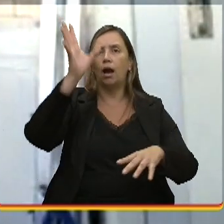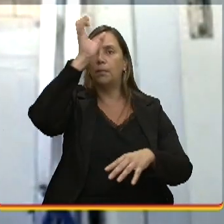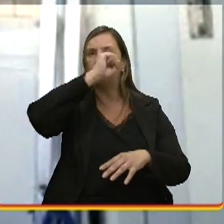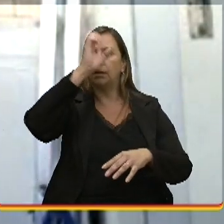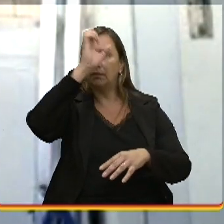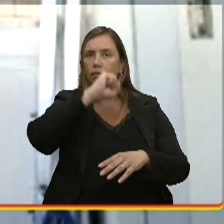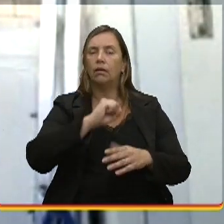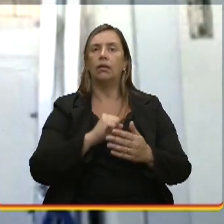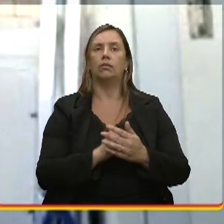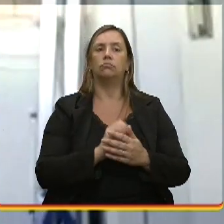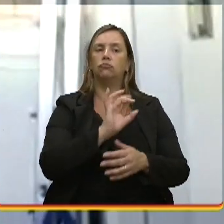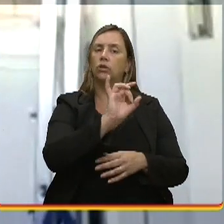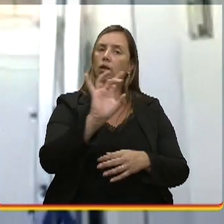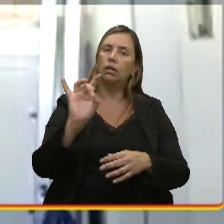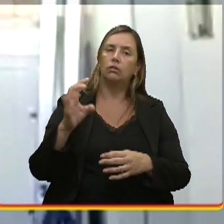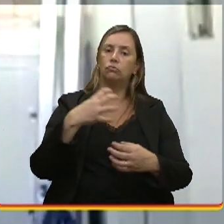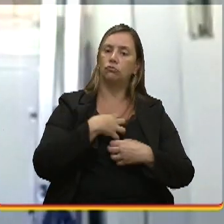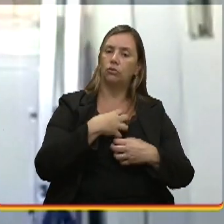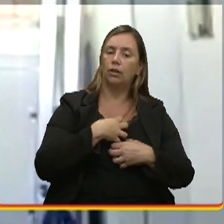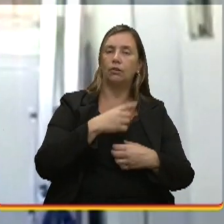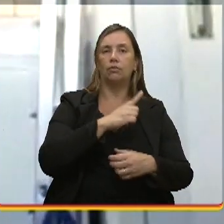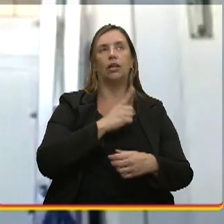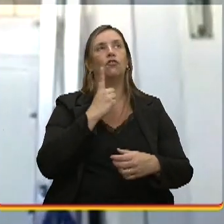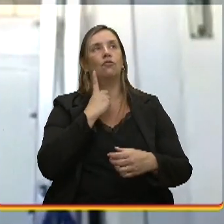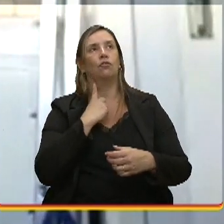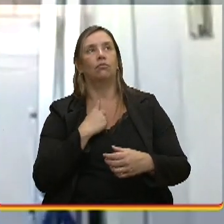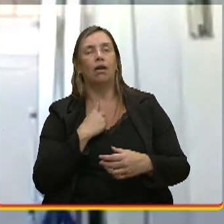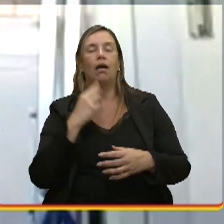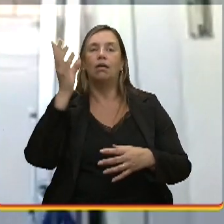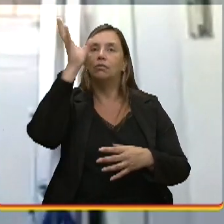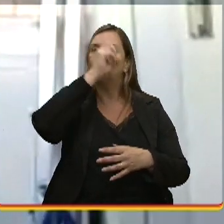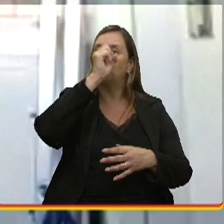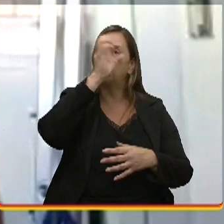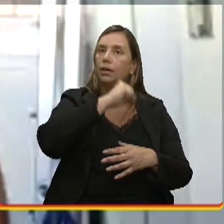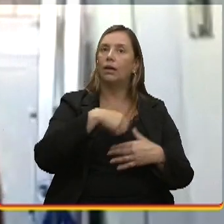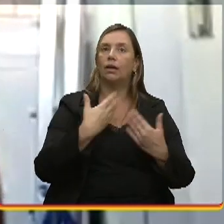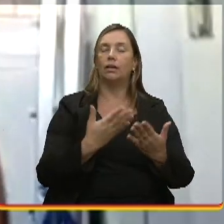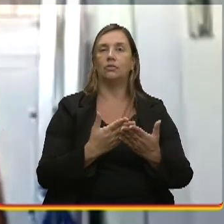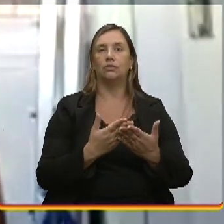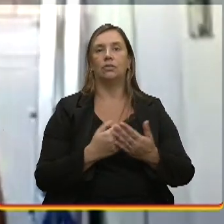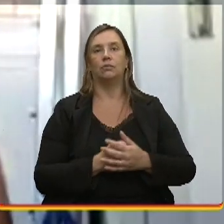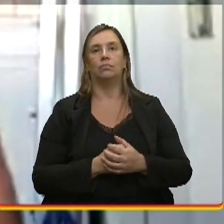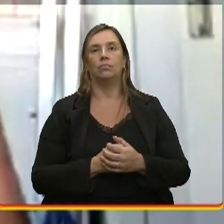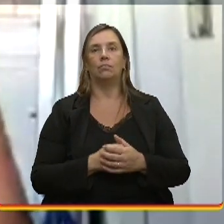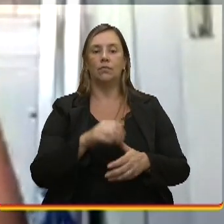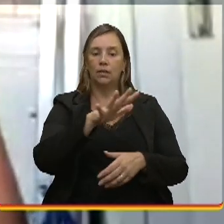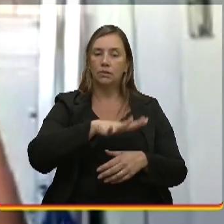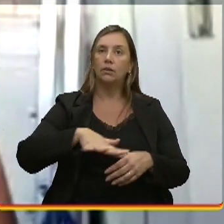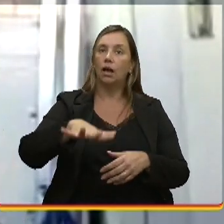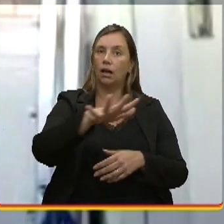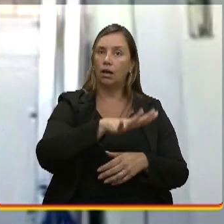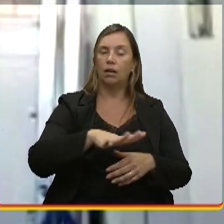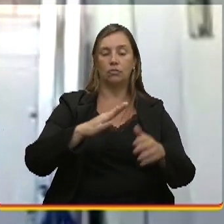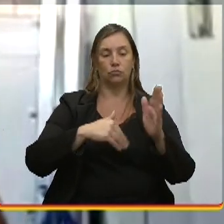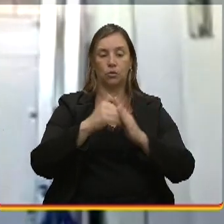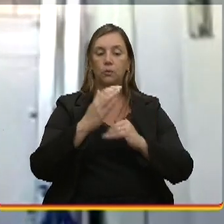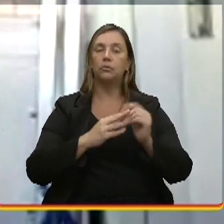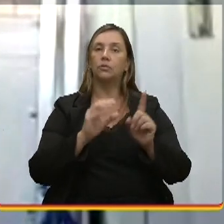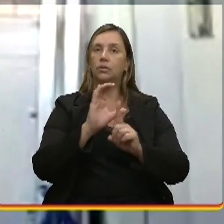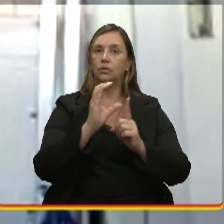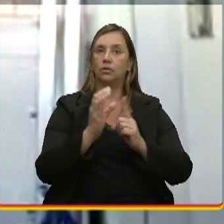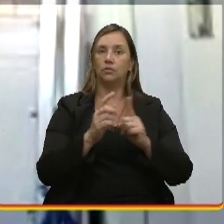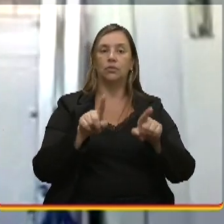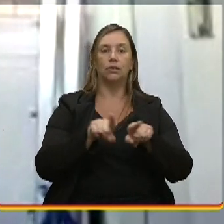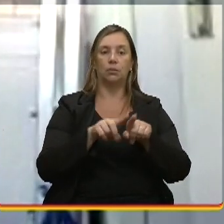dentro do que cada um, tem a vontade, né, de, desbravar nesse, nessa, nesse mundo da construção, dos